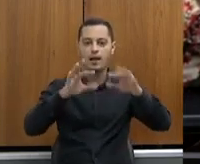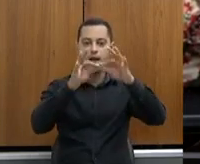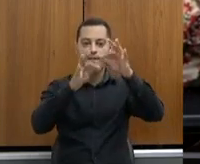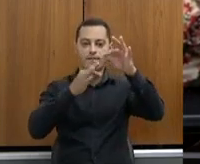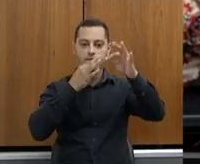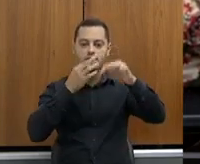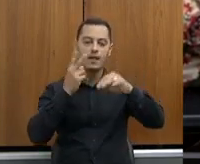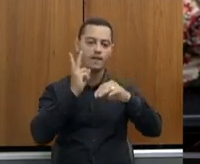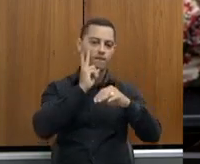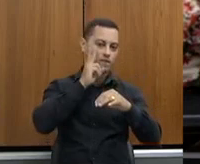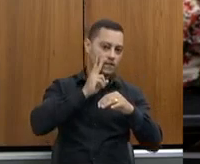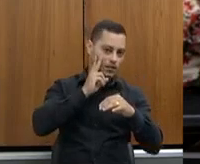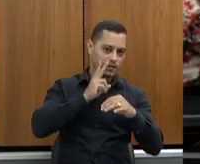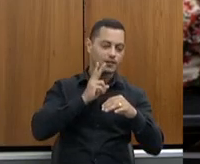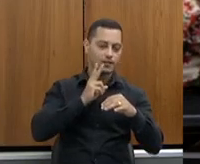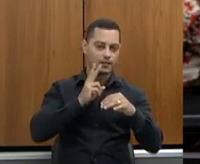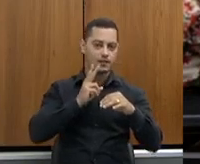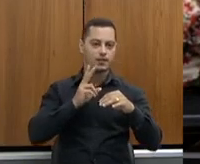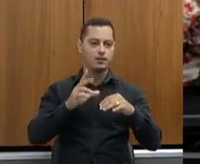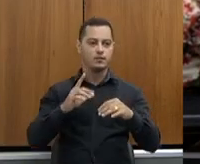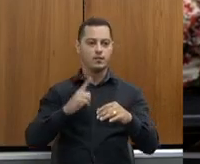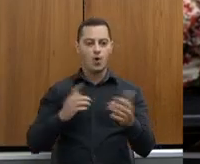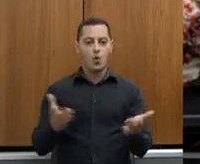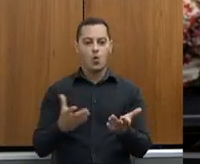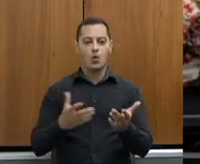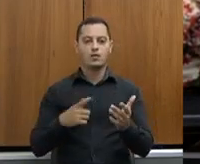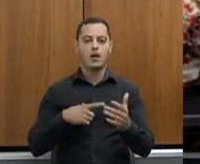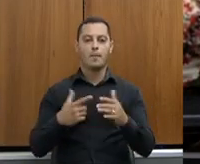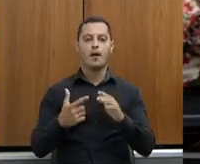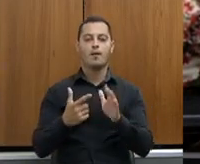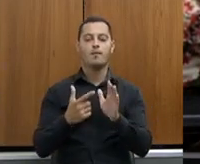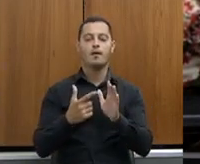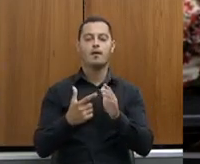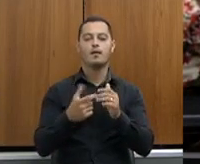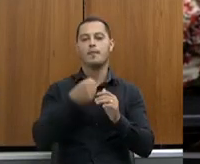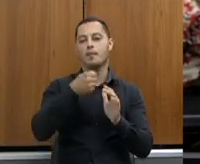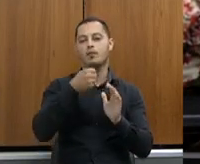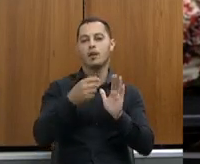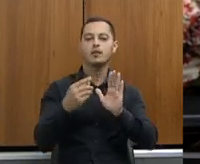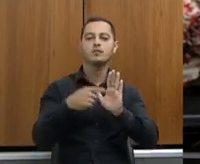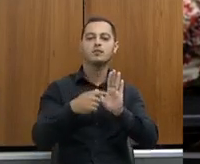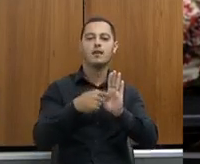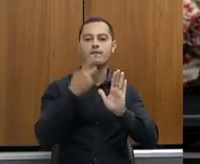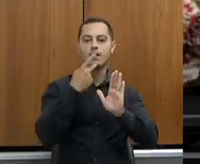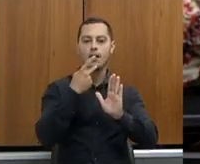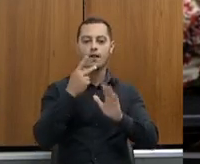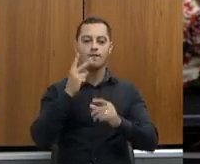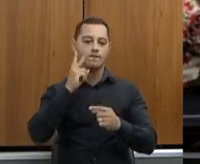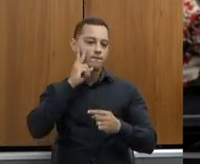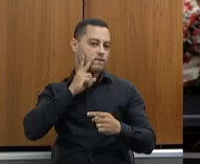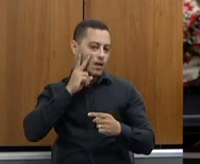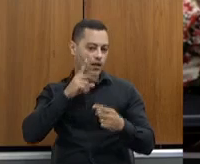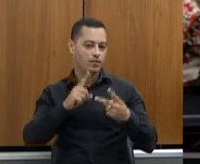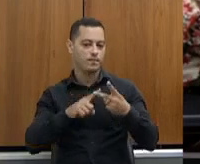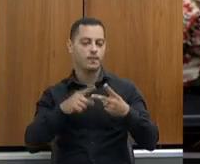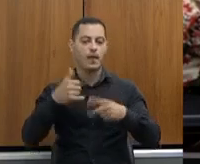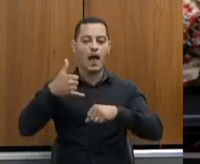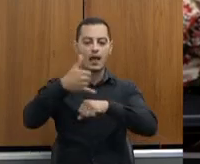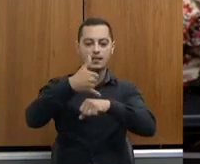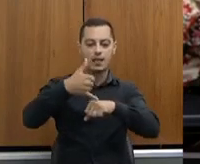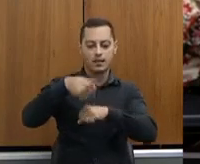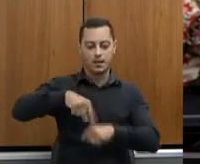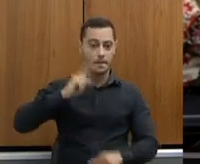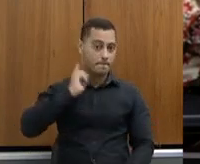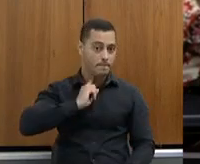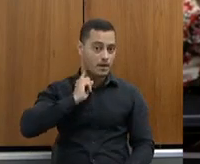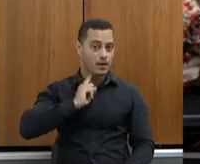inverno. Eu abro um parênteses, hoje saiu uma matéria no Estadão falando que os vinhos e o azeite de Minas estão sendo considerados